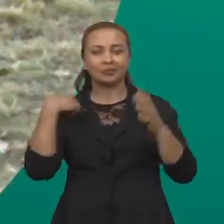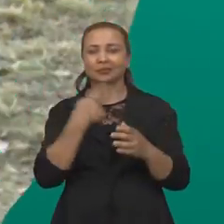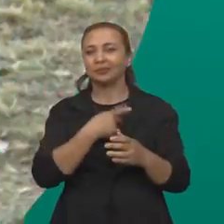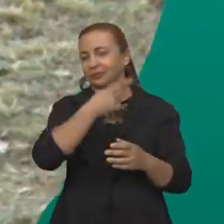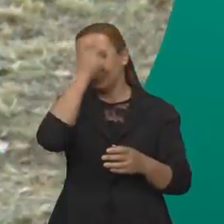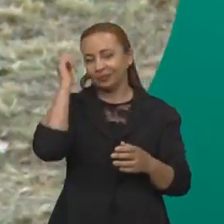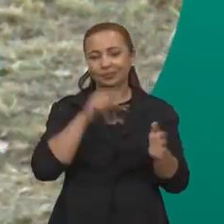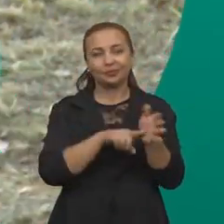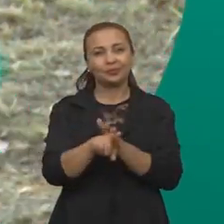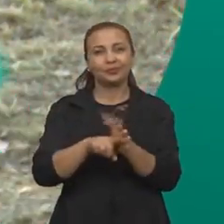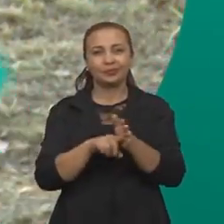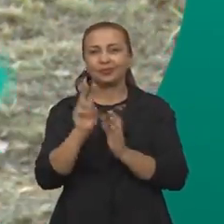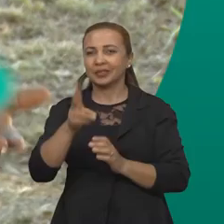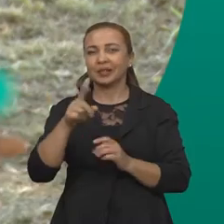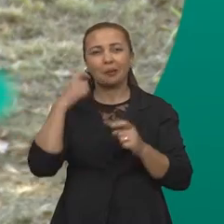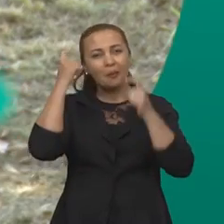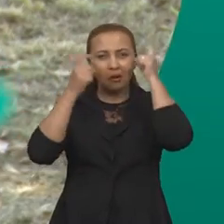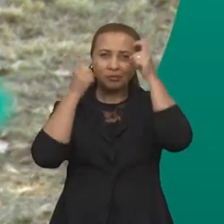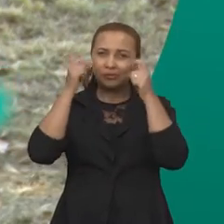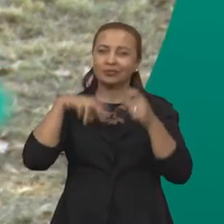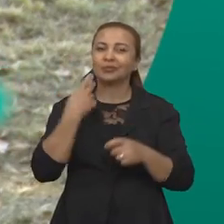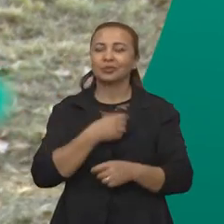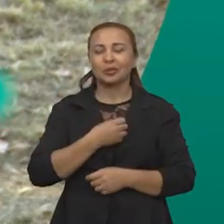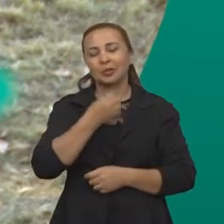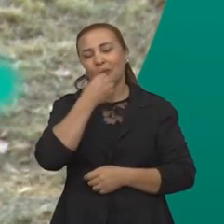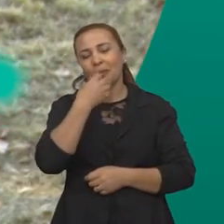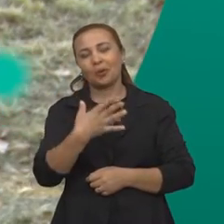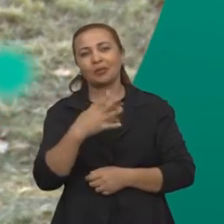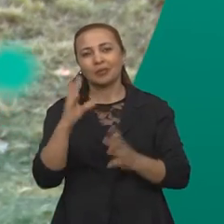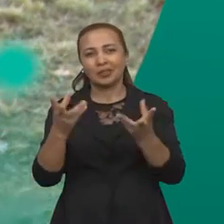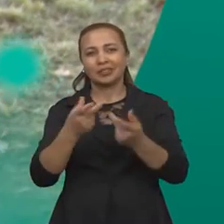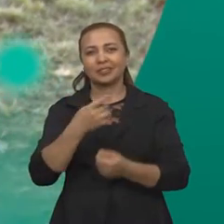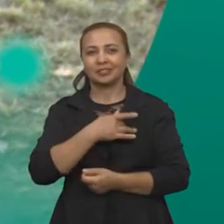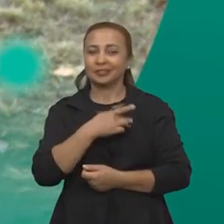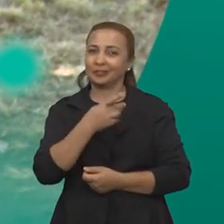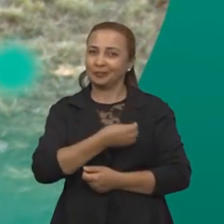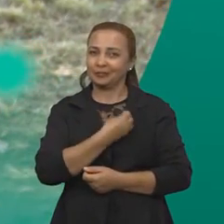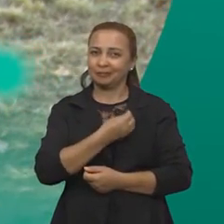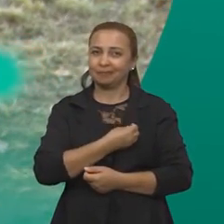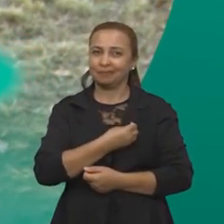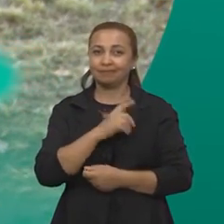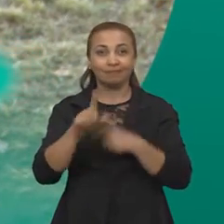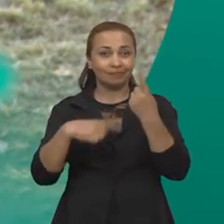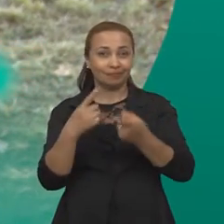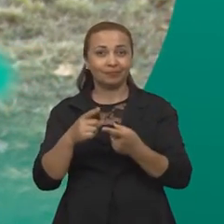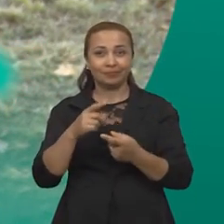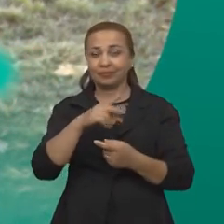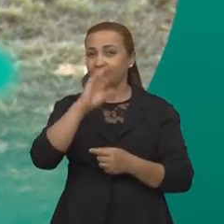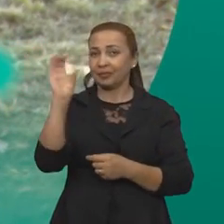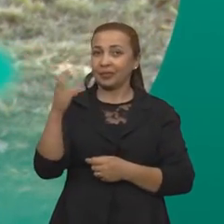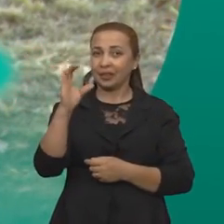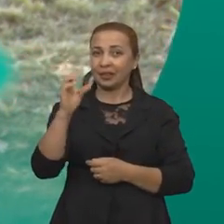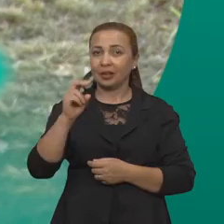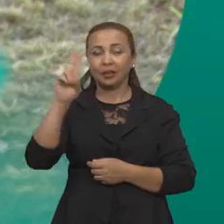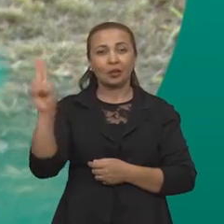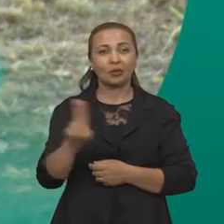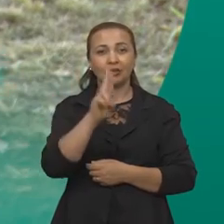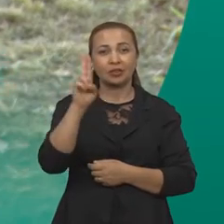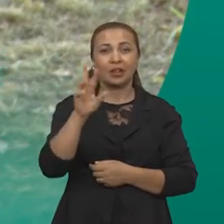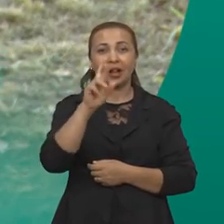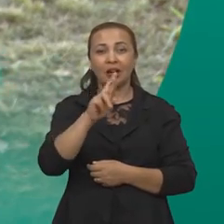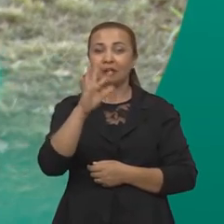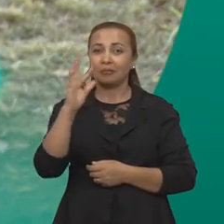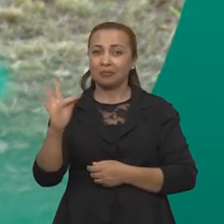Parabéns aos nossos pesquisadores, sempre tão preocupados com o nosso bem-estar. E daqui a pouco, os cientistas da Universidade